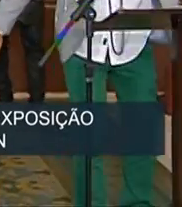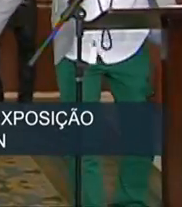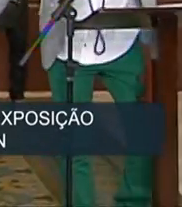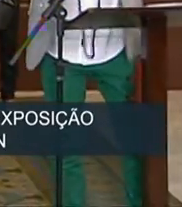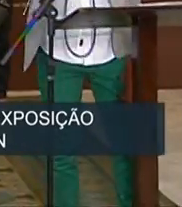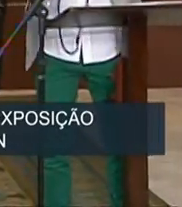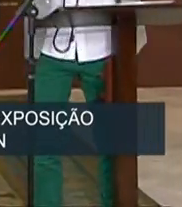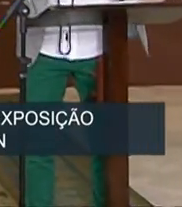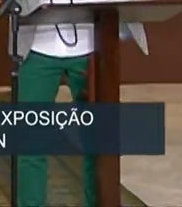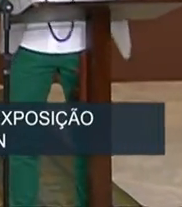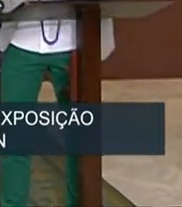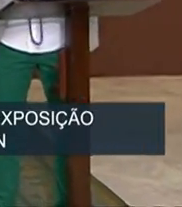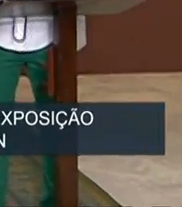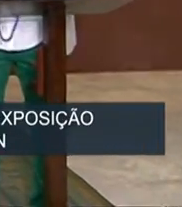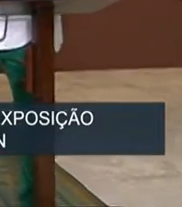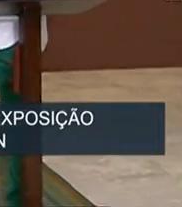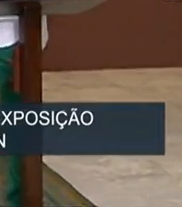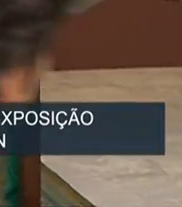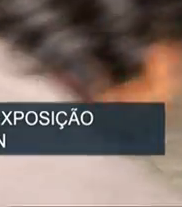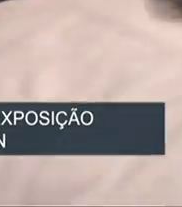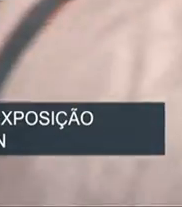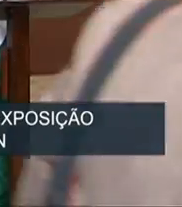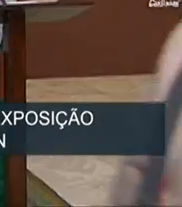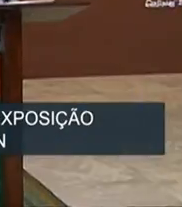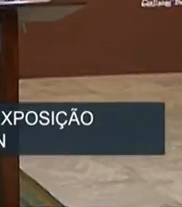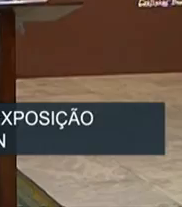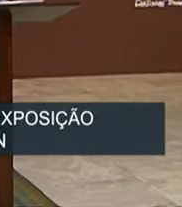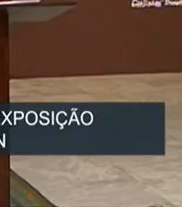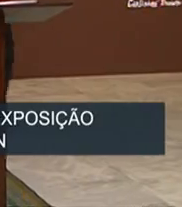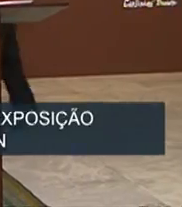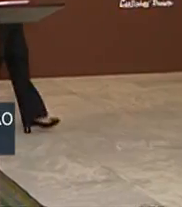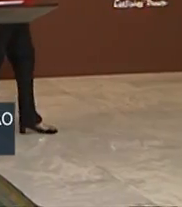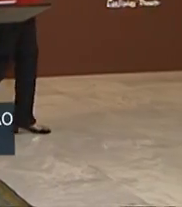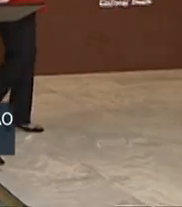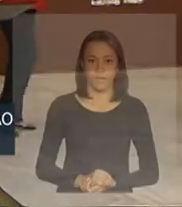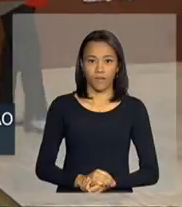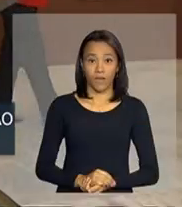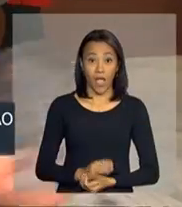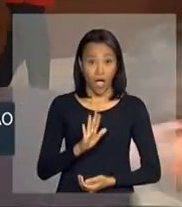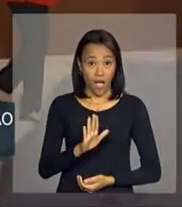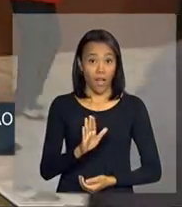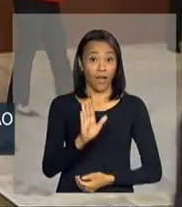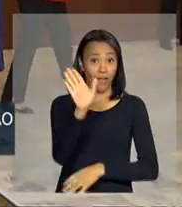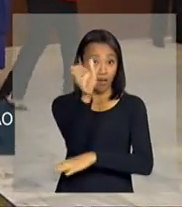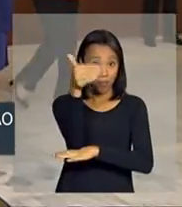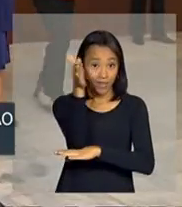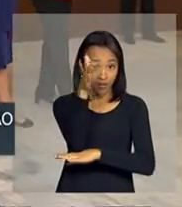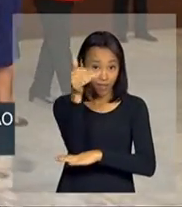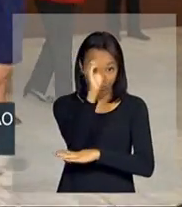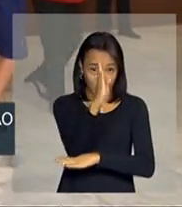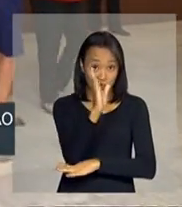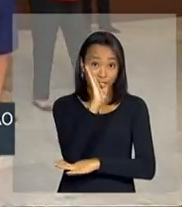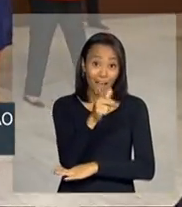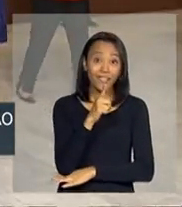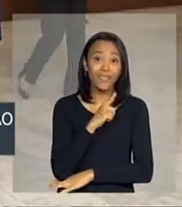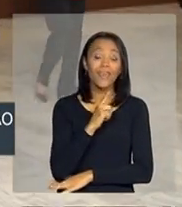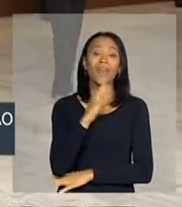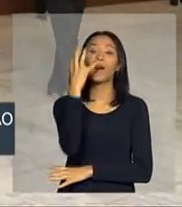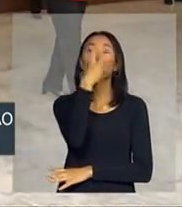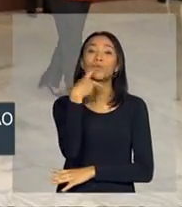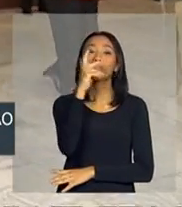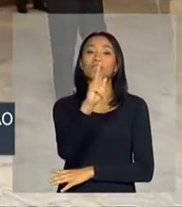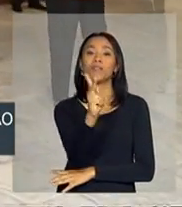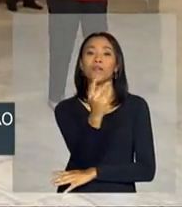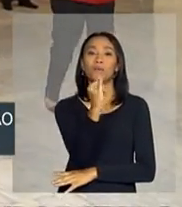Olha, a bandeira do Brasil, por si, já tem um DNA do hino, e agora ela talvez seja